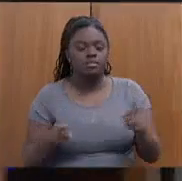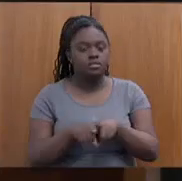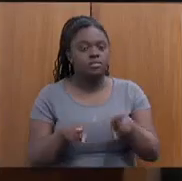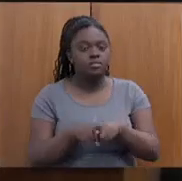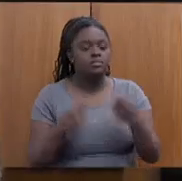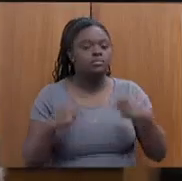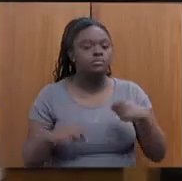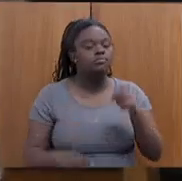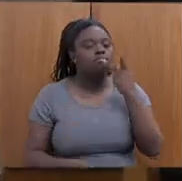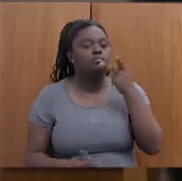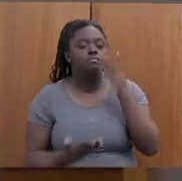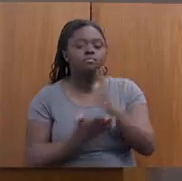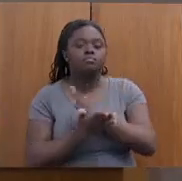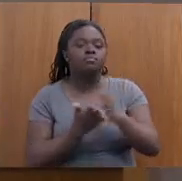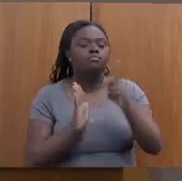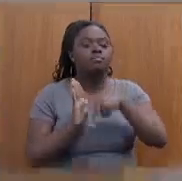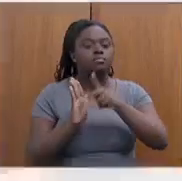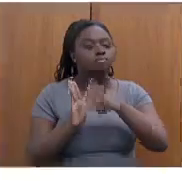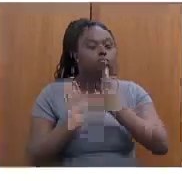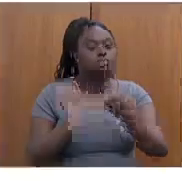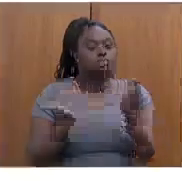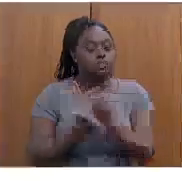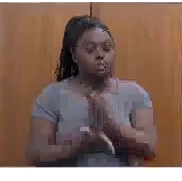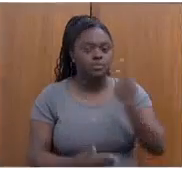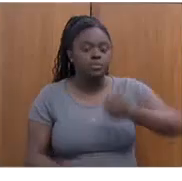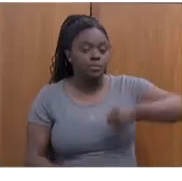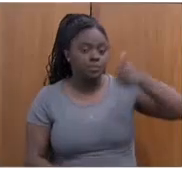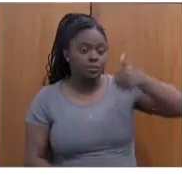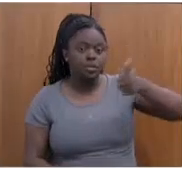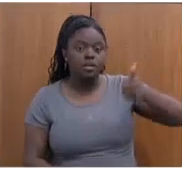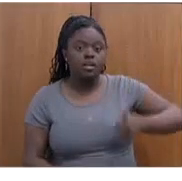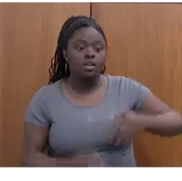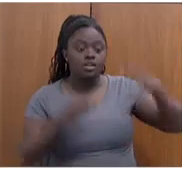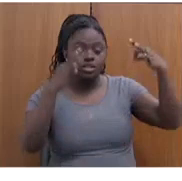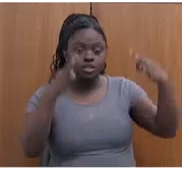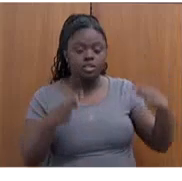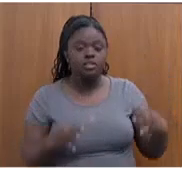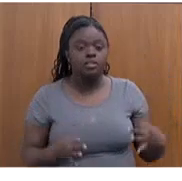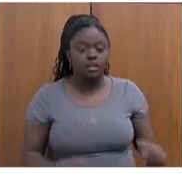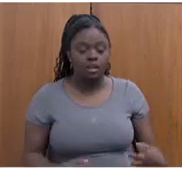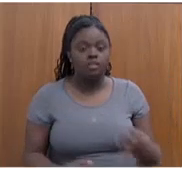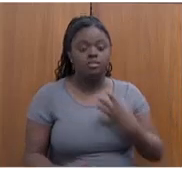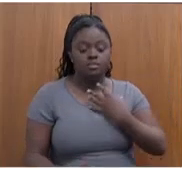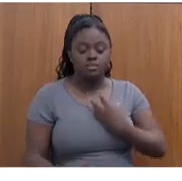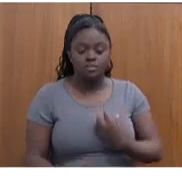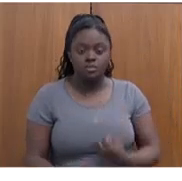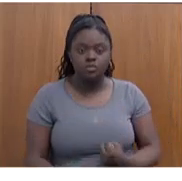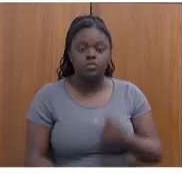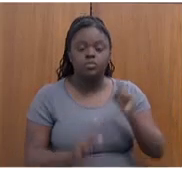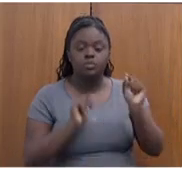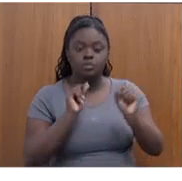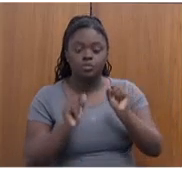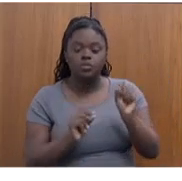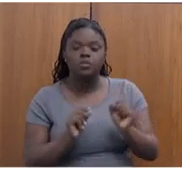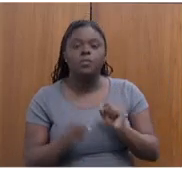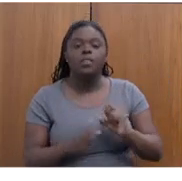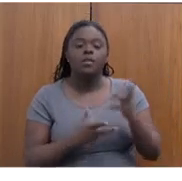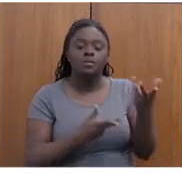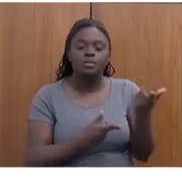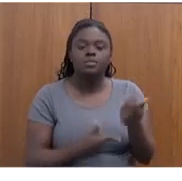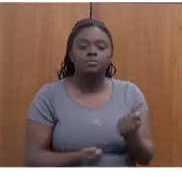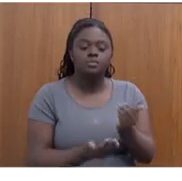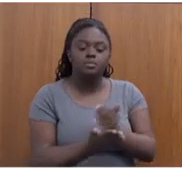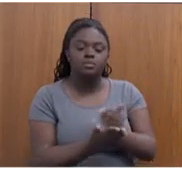de alguns projetos que já vêm acontecendo. Primeiro é o Dignidade Menstrual, que é uma previsão de atendimento agora, partir de 2023,